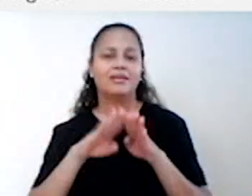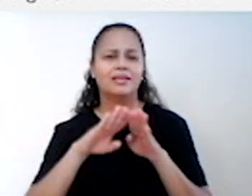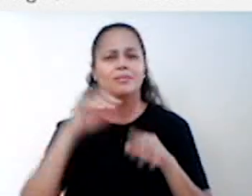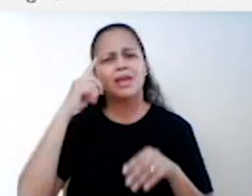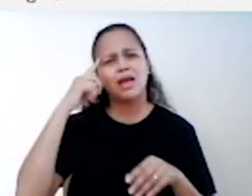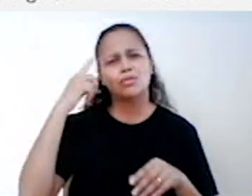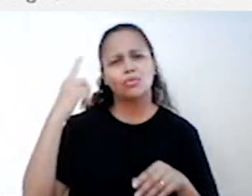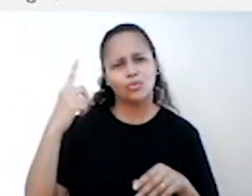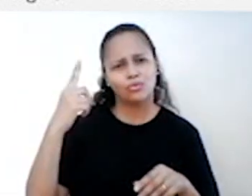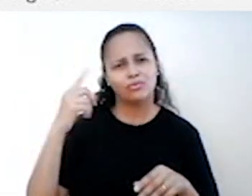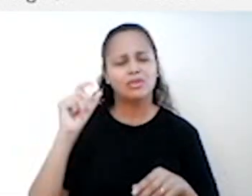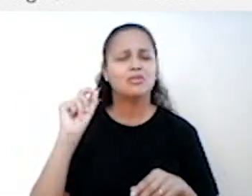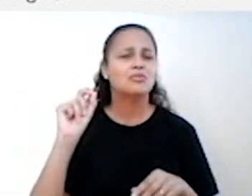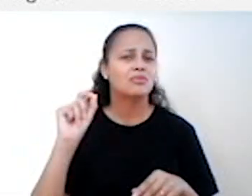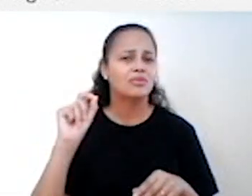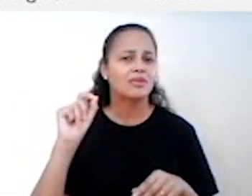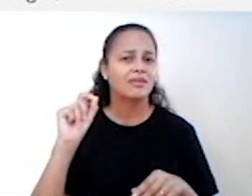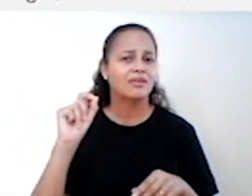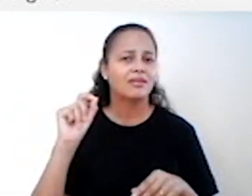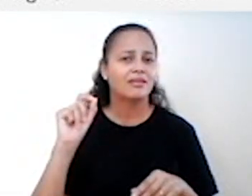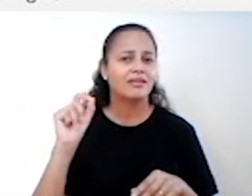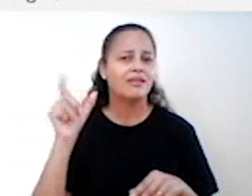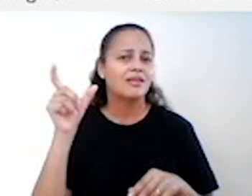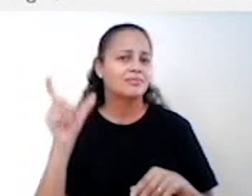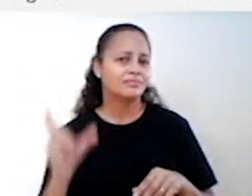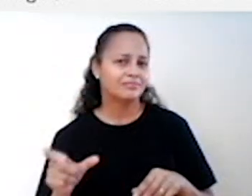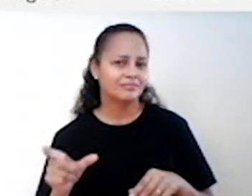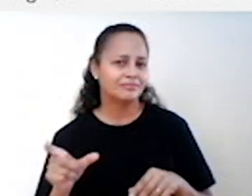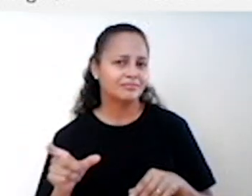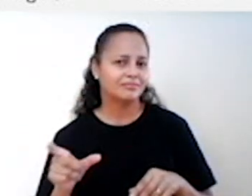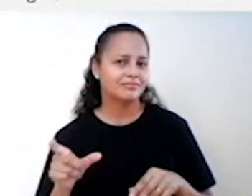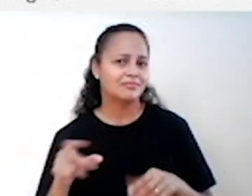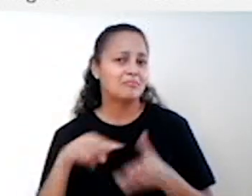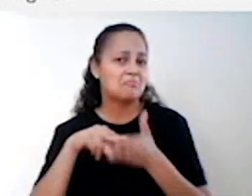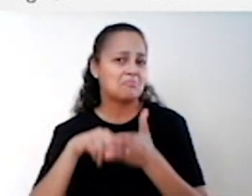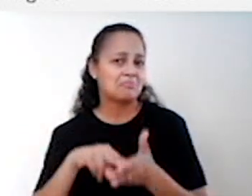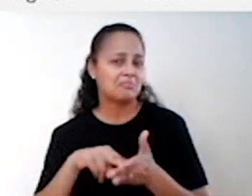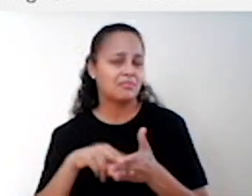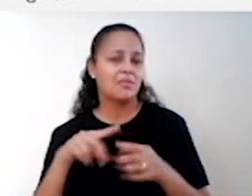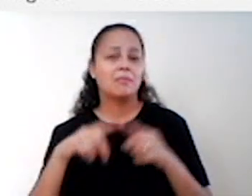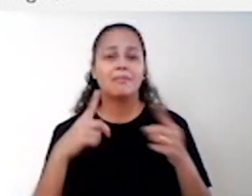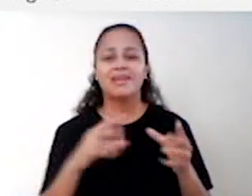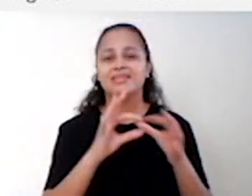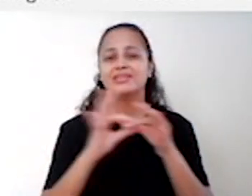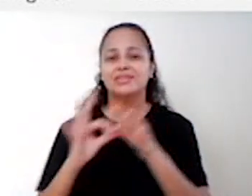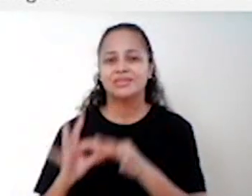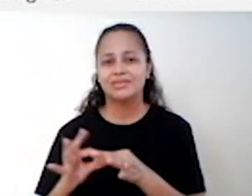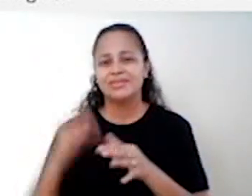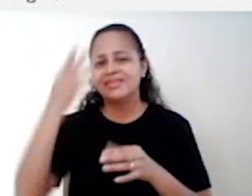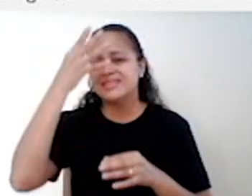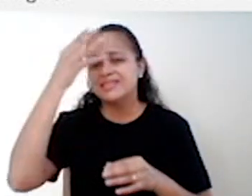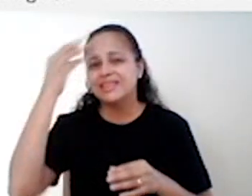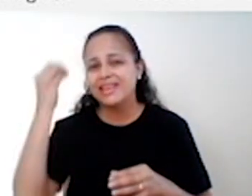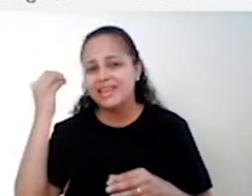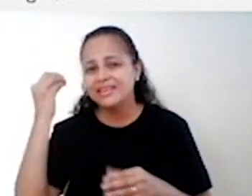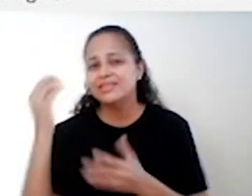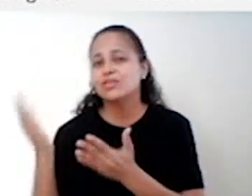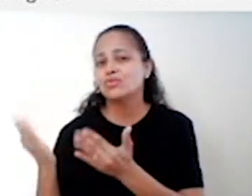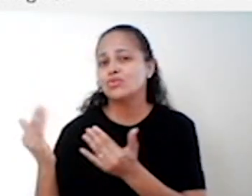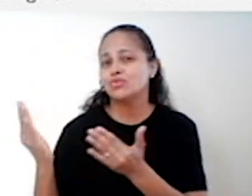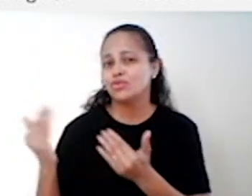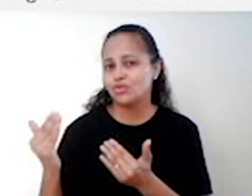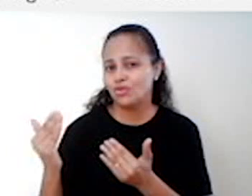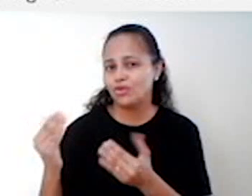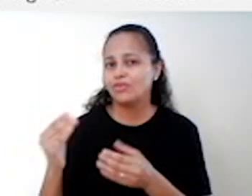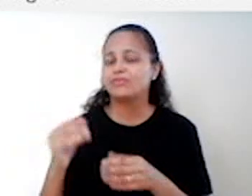dúvidas de sua própria identidade. E que a personalidade está se solidificando. Nesse contexto, esquece-se que o adolescente